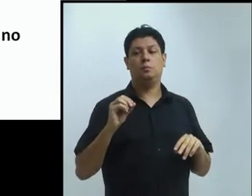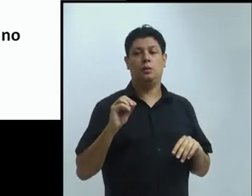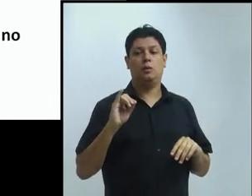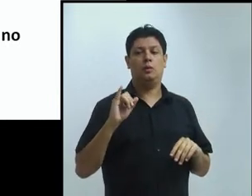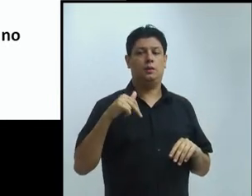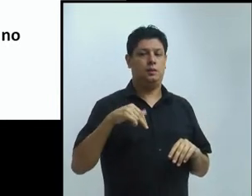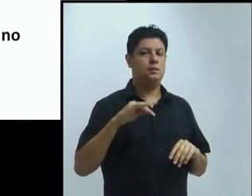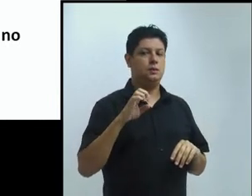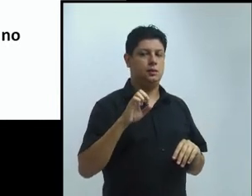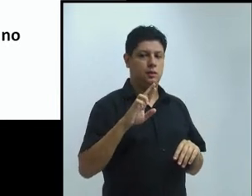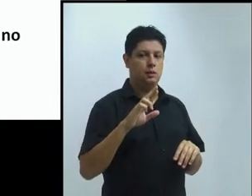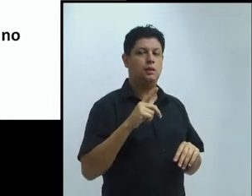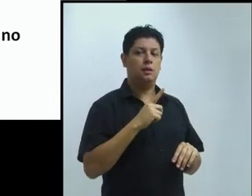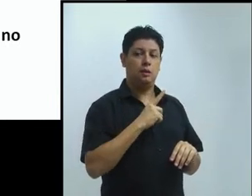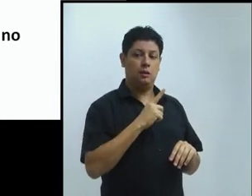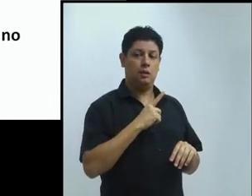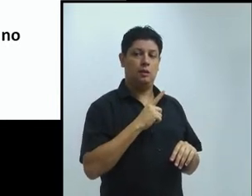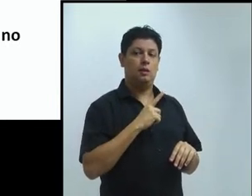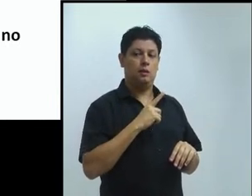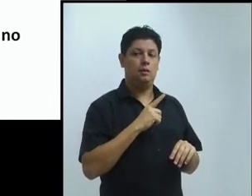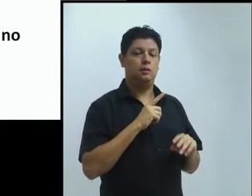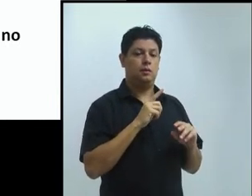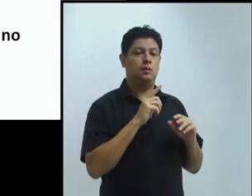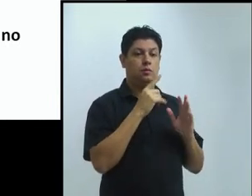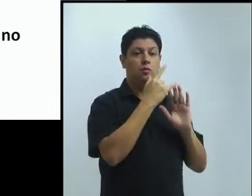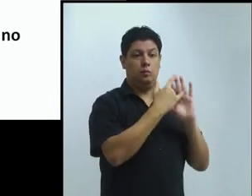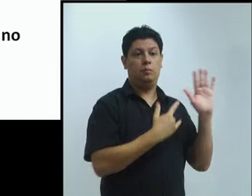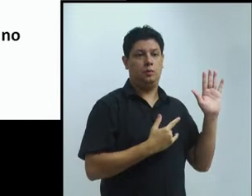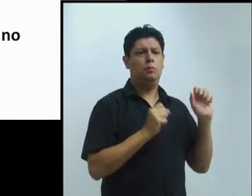queria também mencionar que a professora Marília